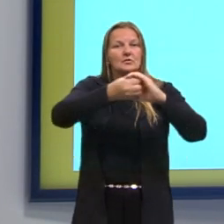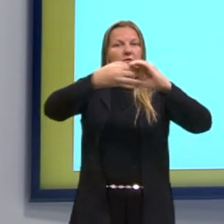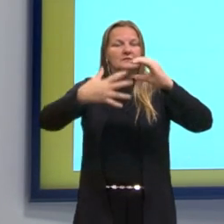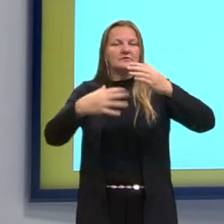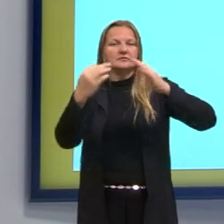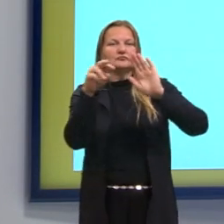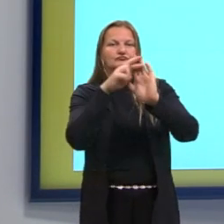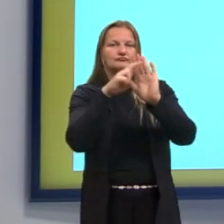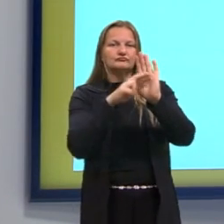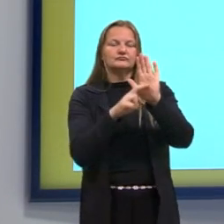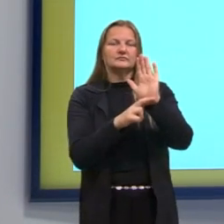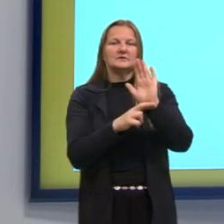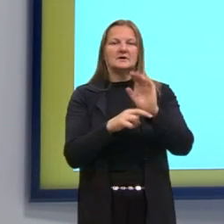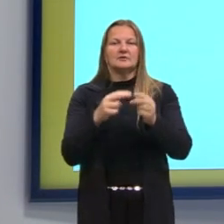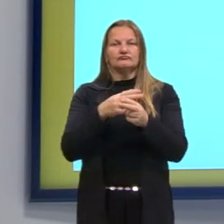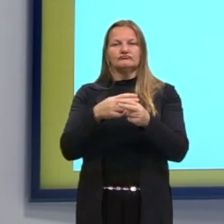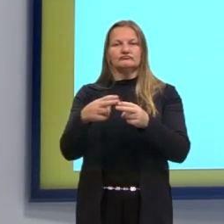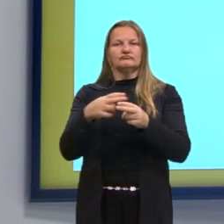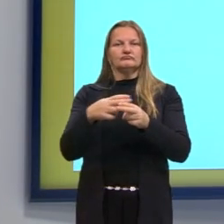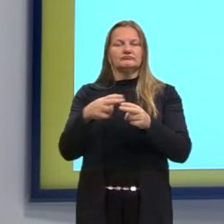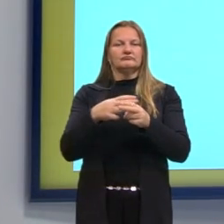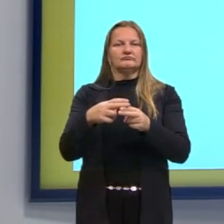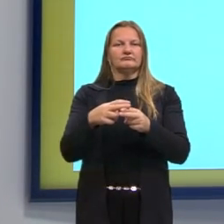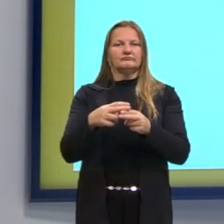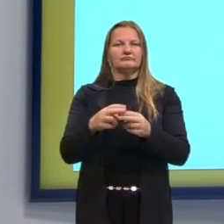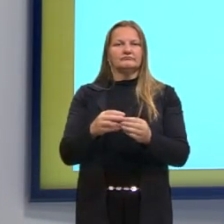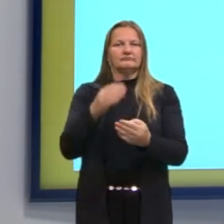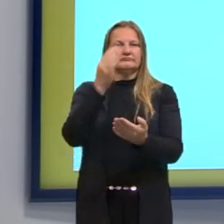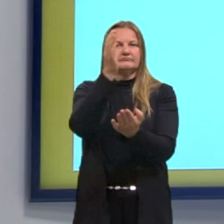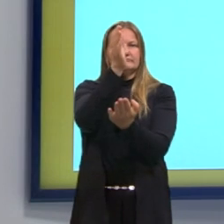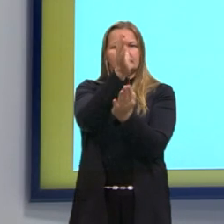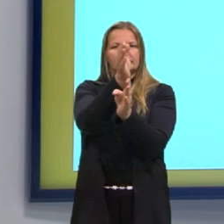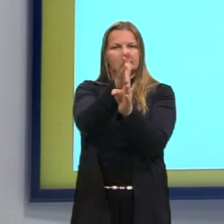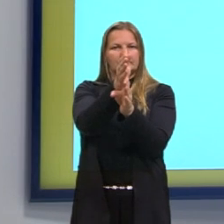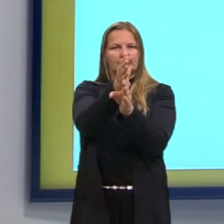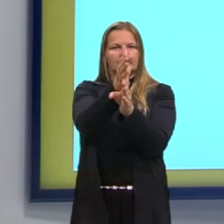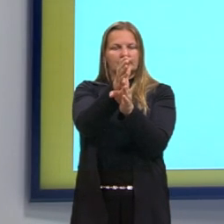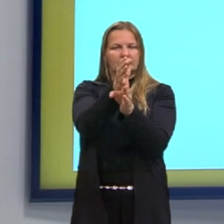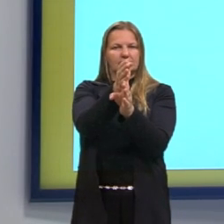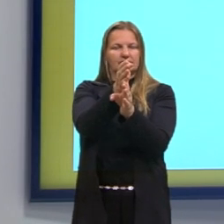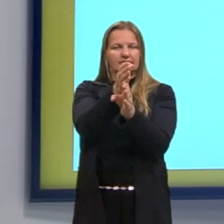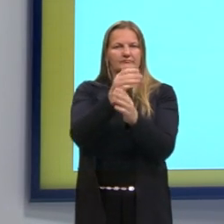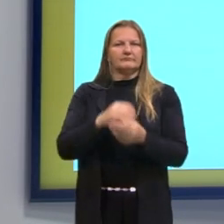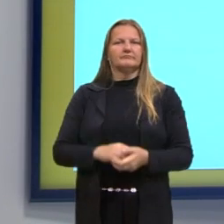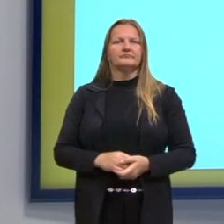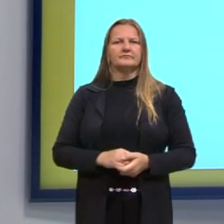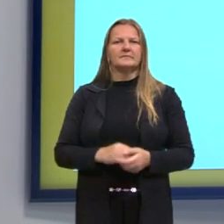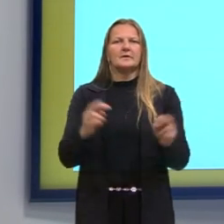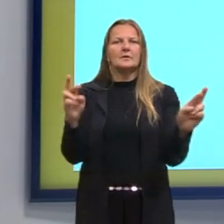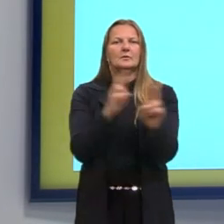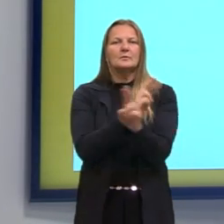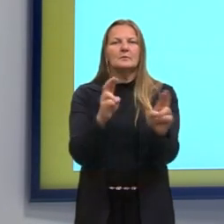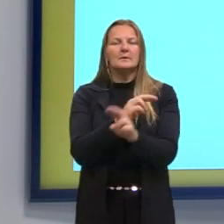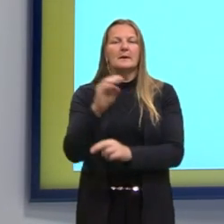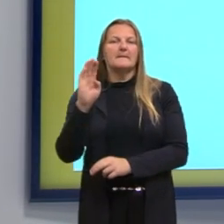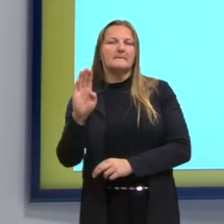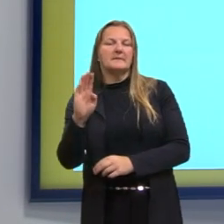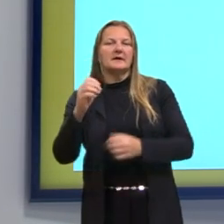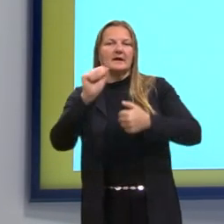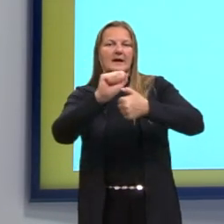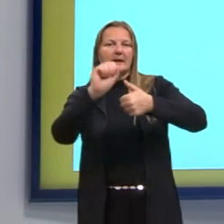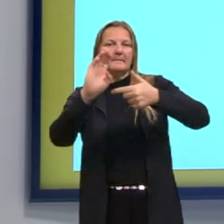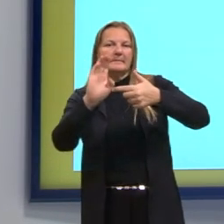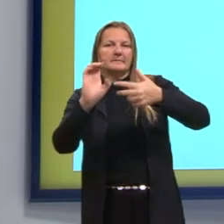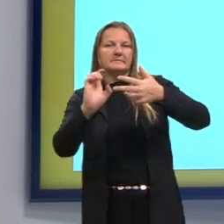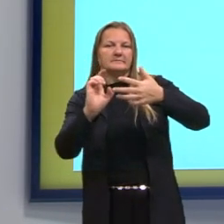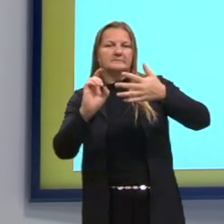Ok. O parâmetro B, então, ele encontra-se no intervalo. Nós temos as nossas cinco alternativas,